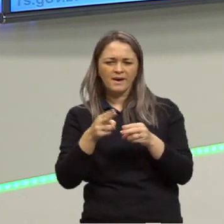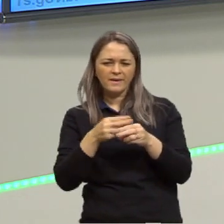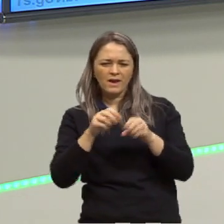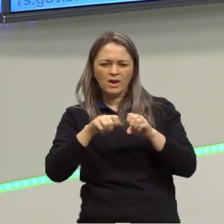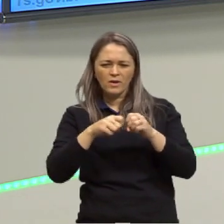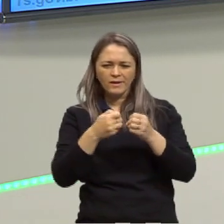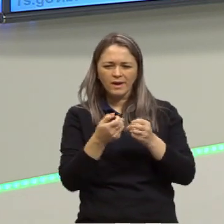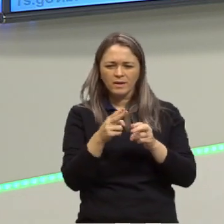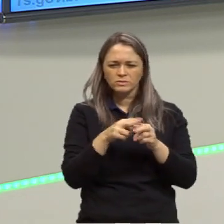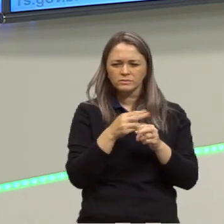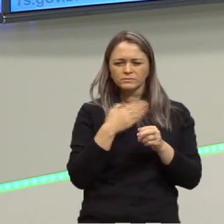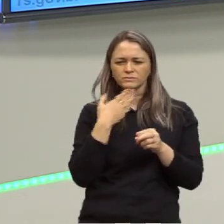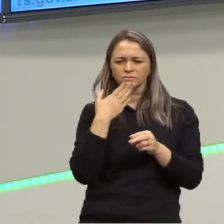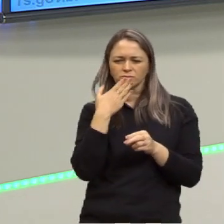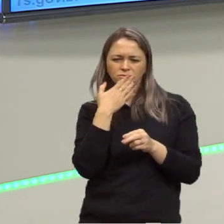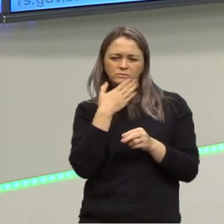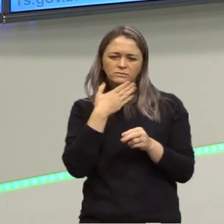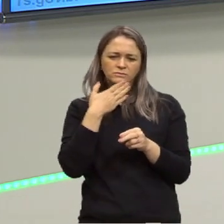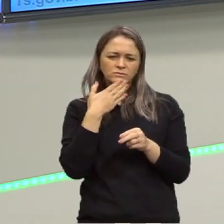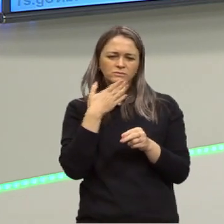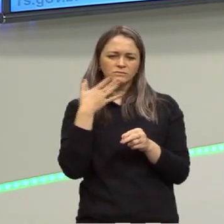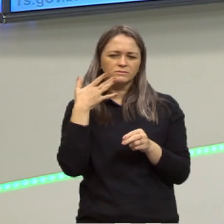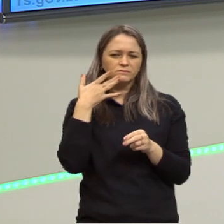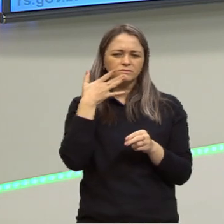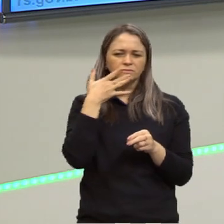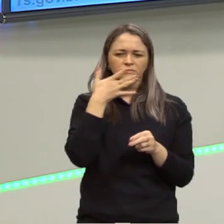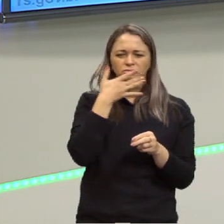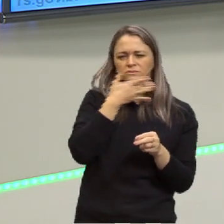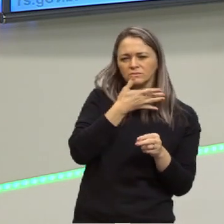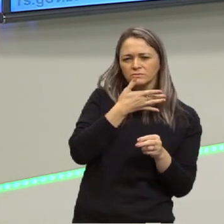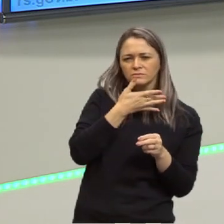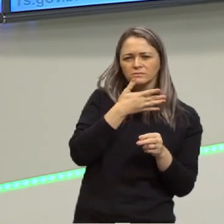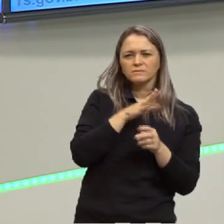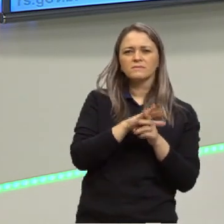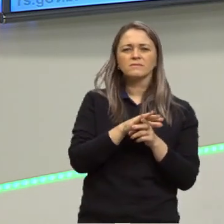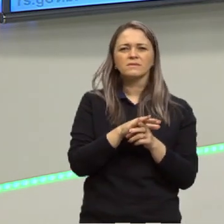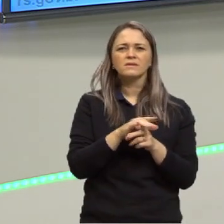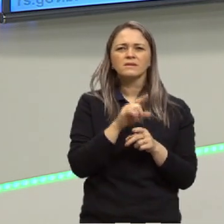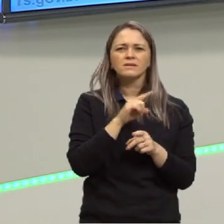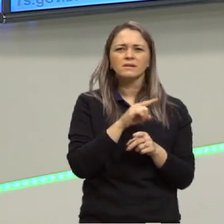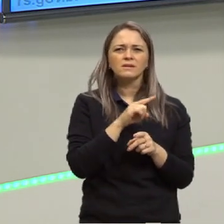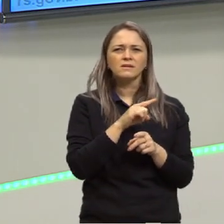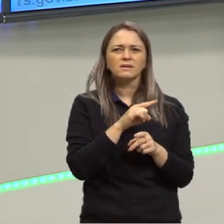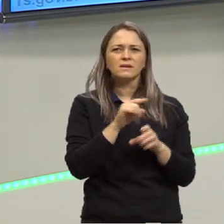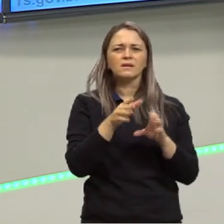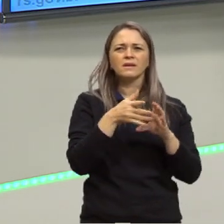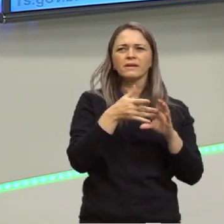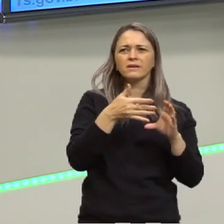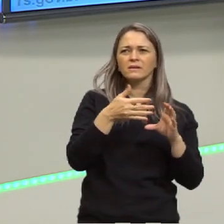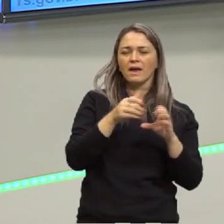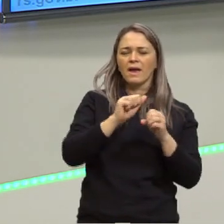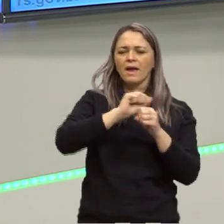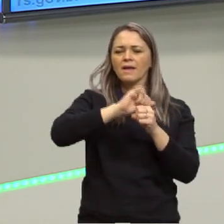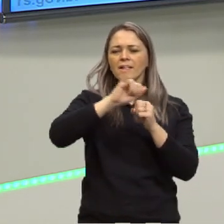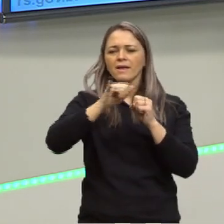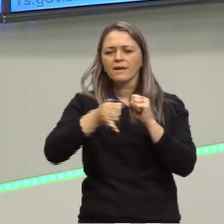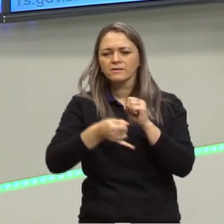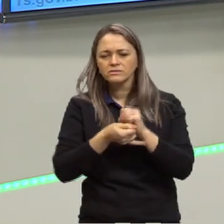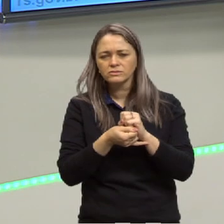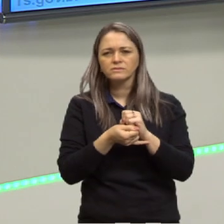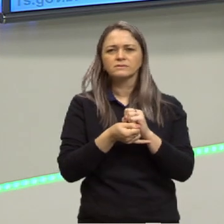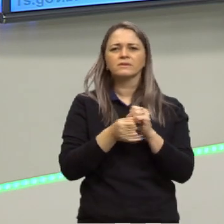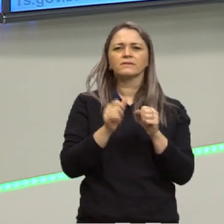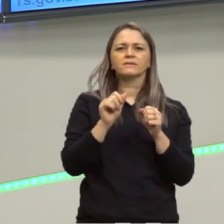chocolate, eu saboreio aquele chocolate que é gostoso. Então, assim, são esses adjetivos